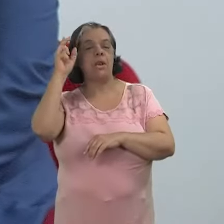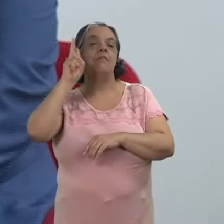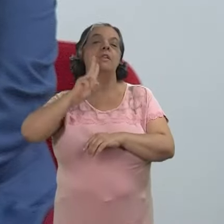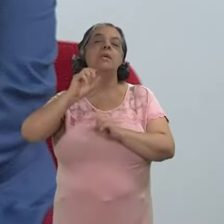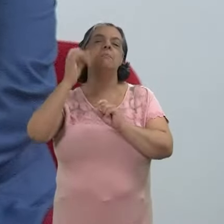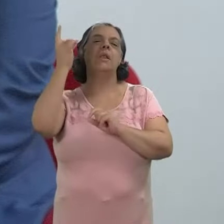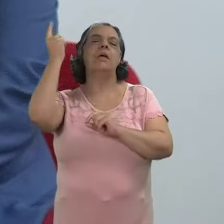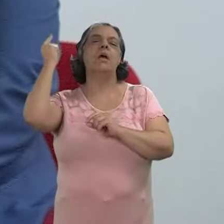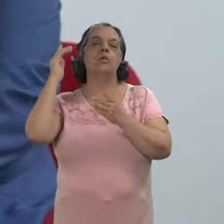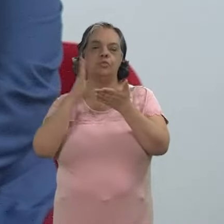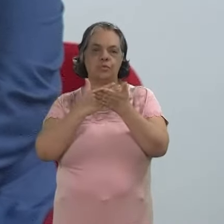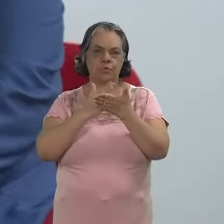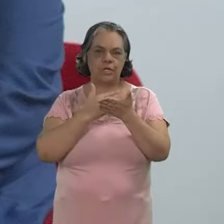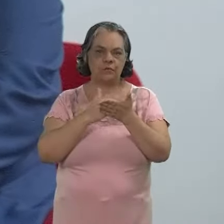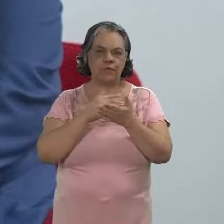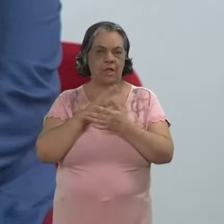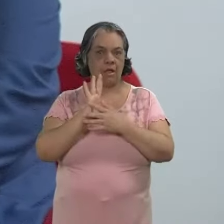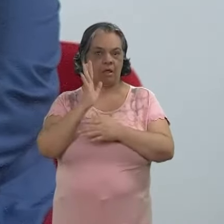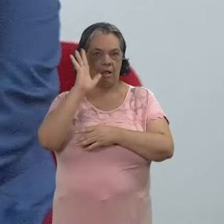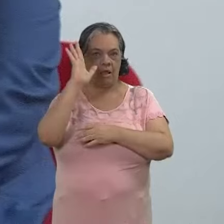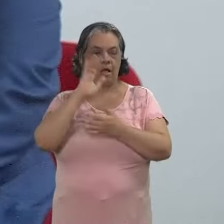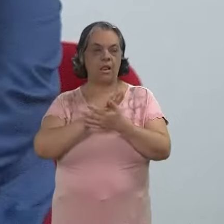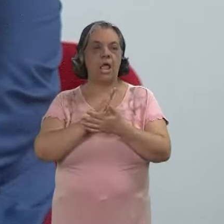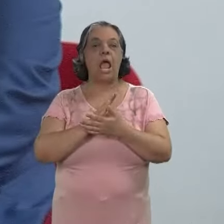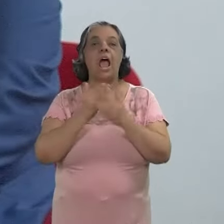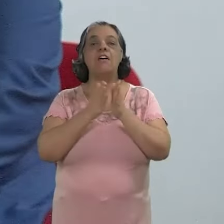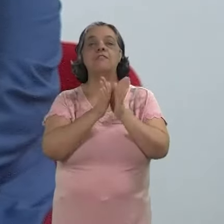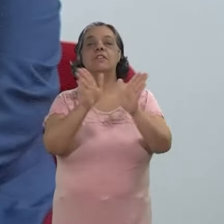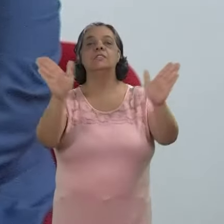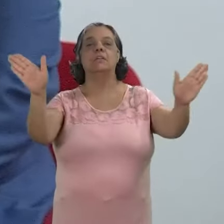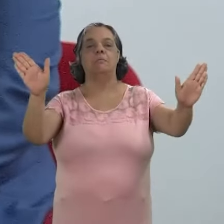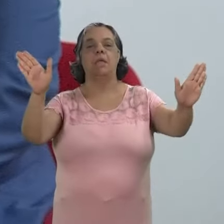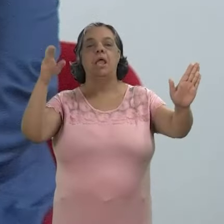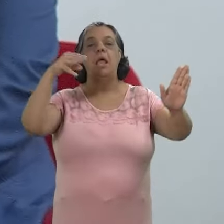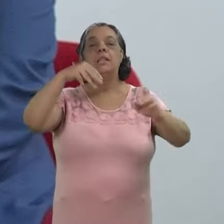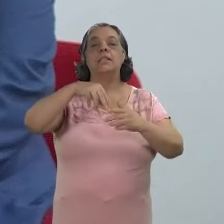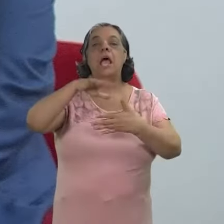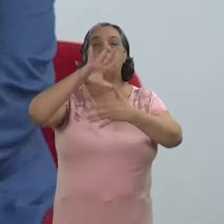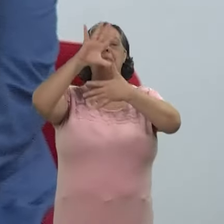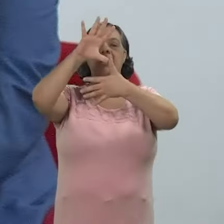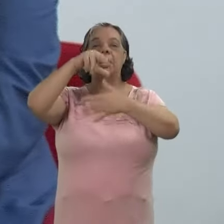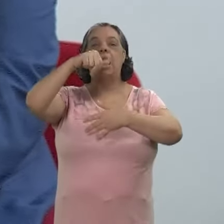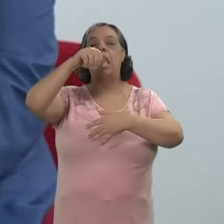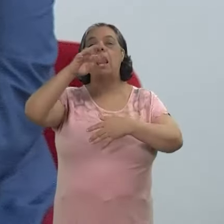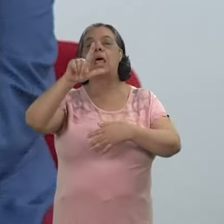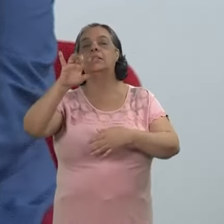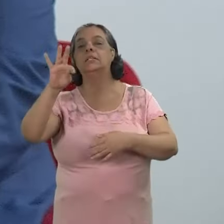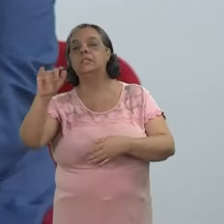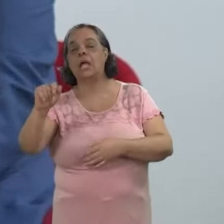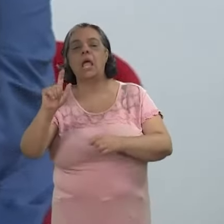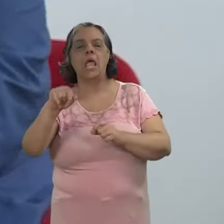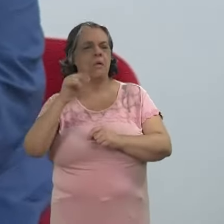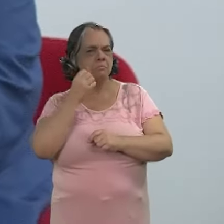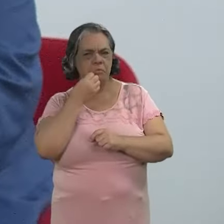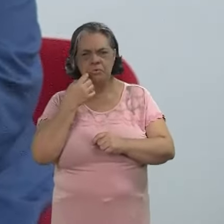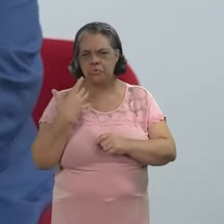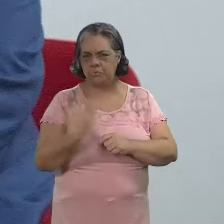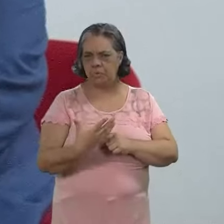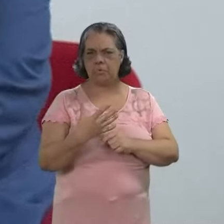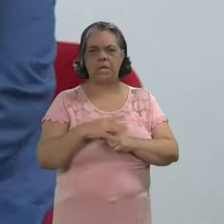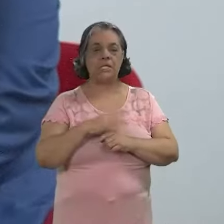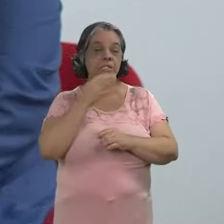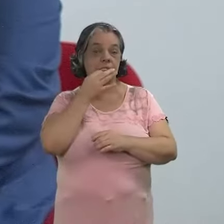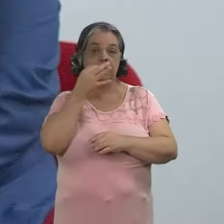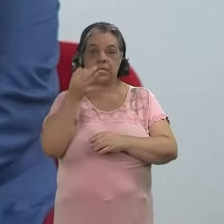me faz lembrar um livro que para mim muito caro é as Veias Abertas da América Latina é um clássico não uma grande novidade